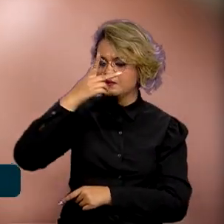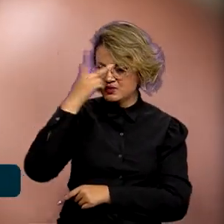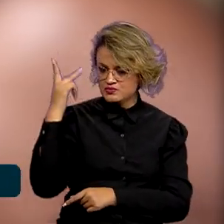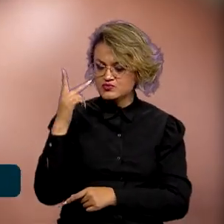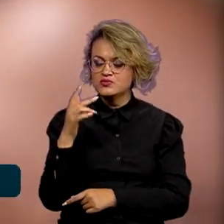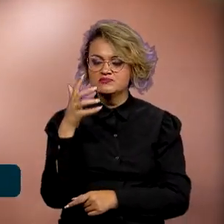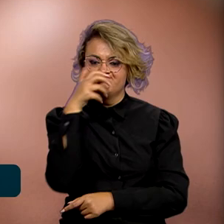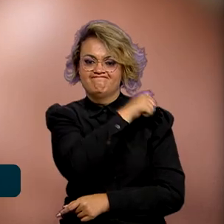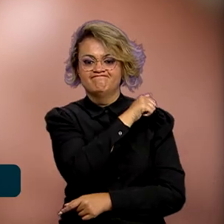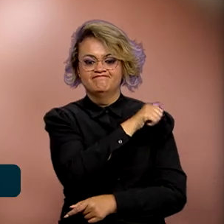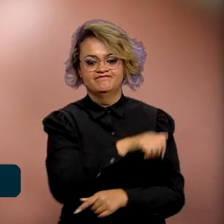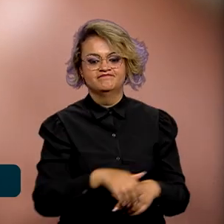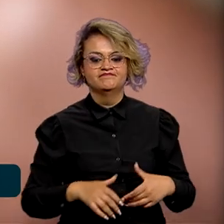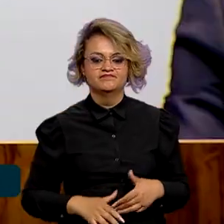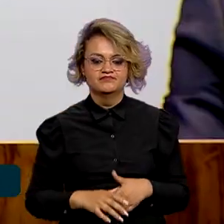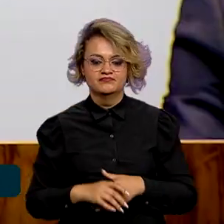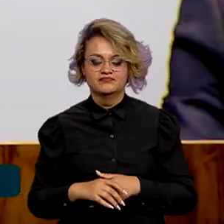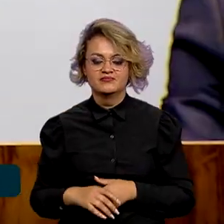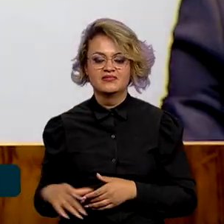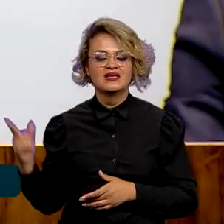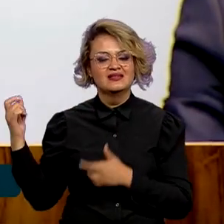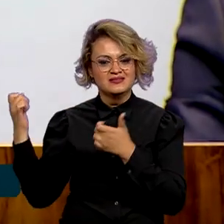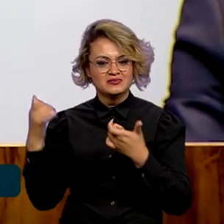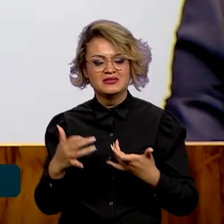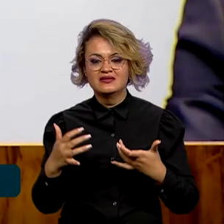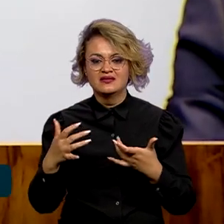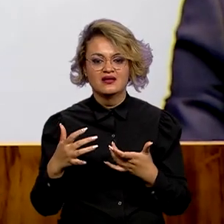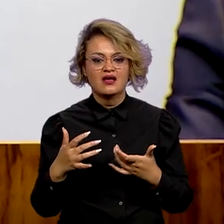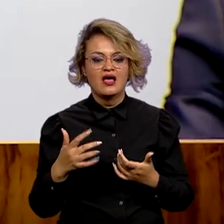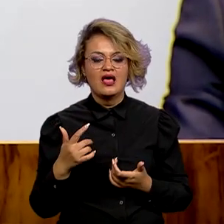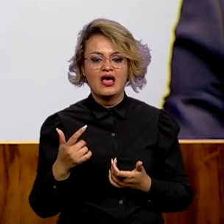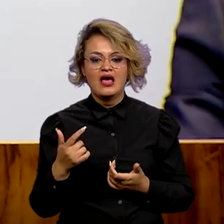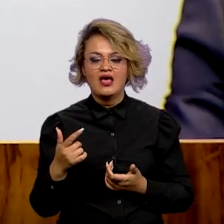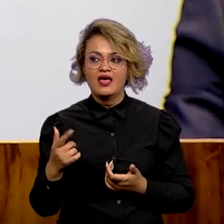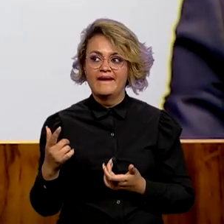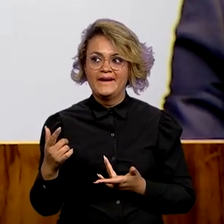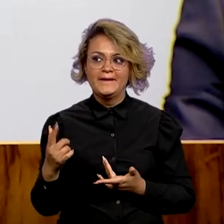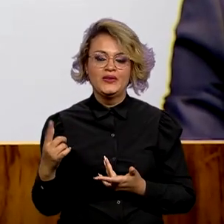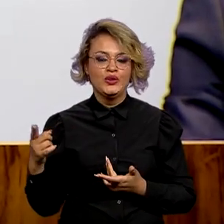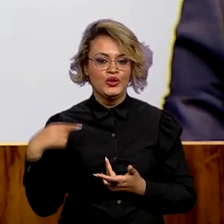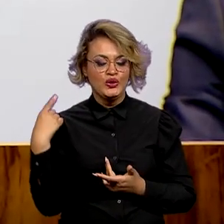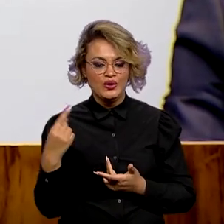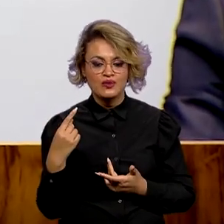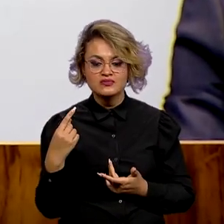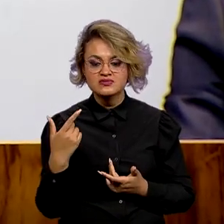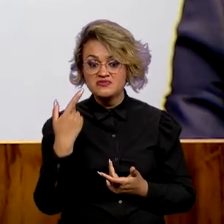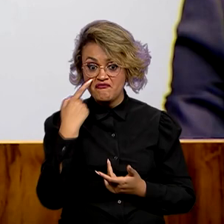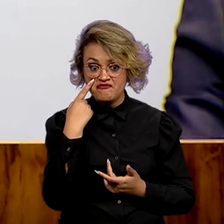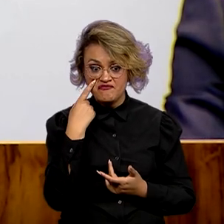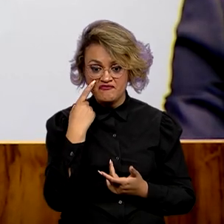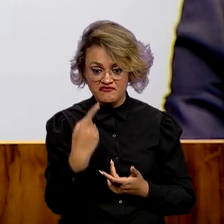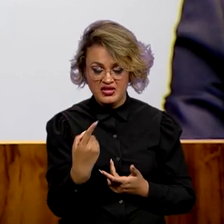foram resgatadas. Não é possível que a gente continue